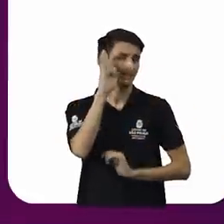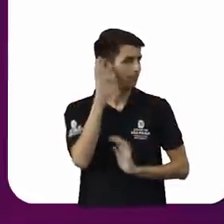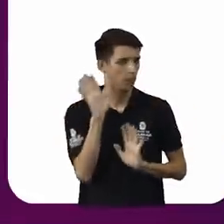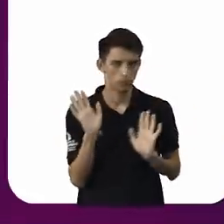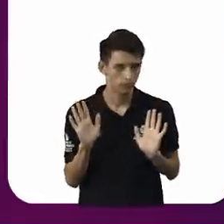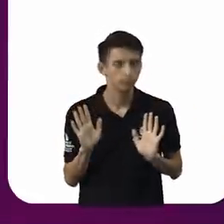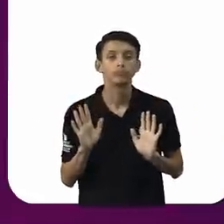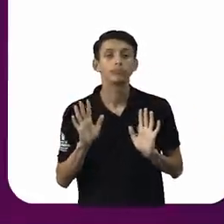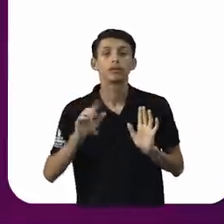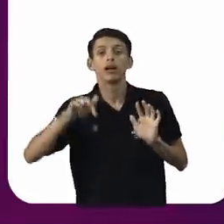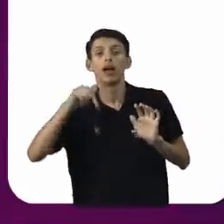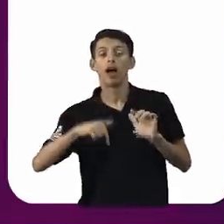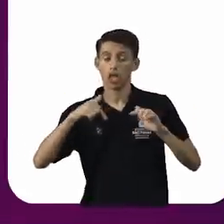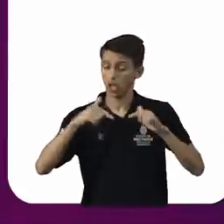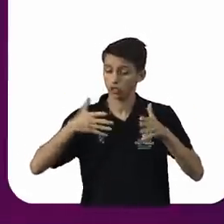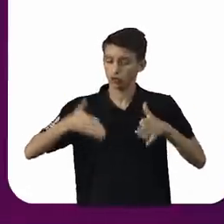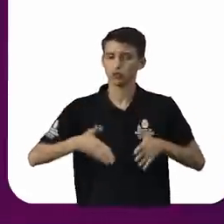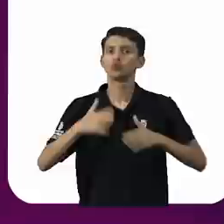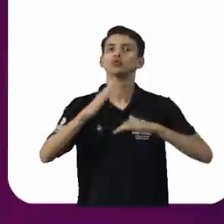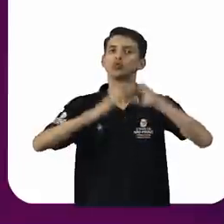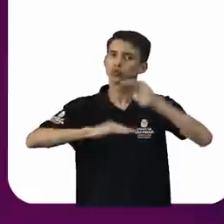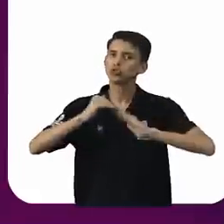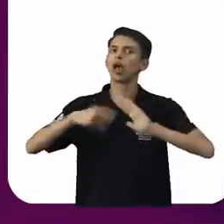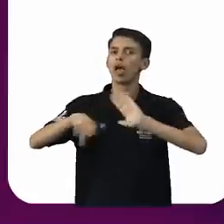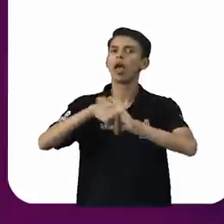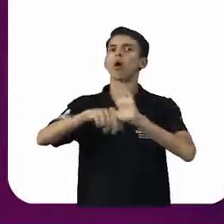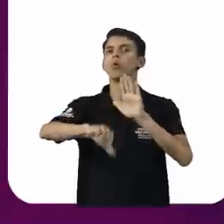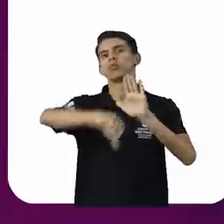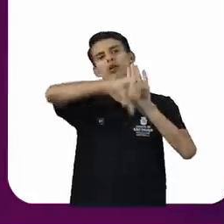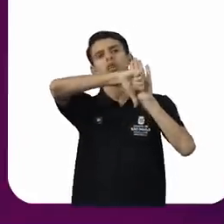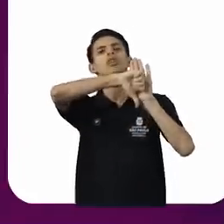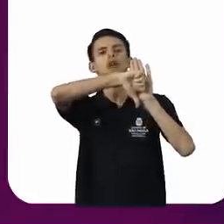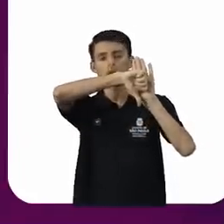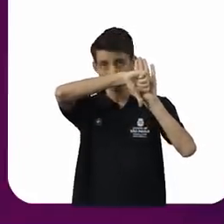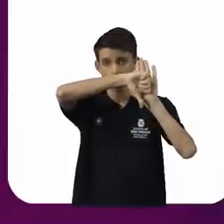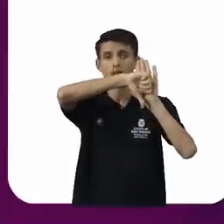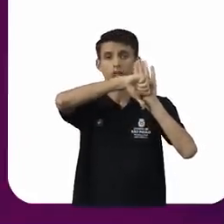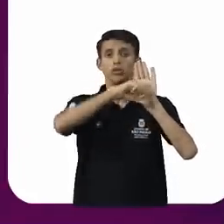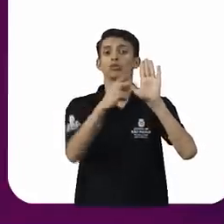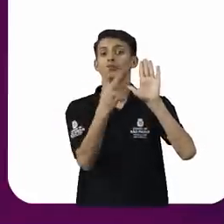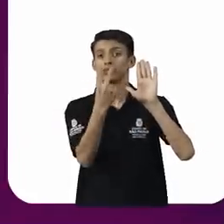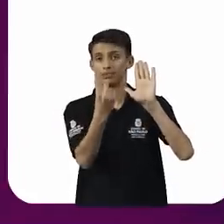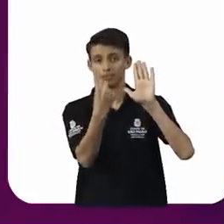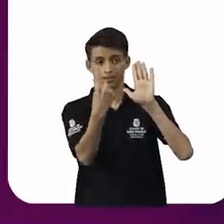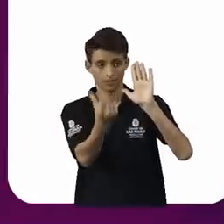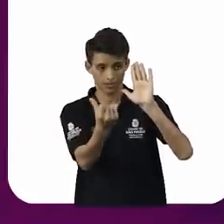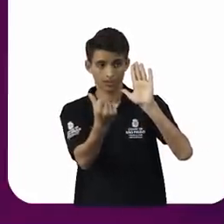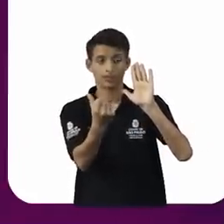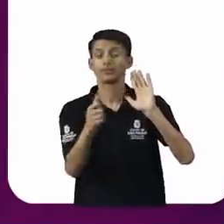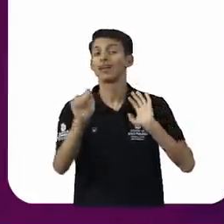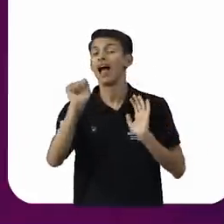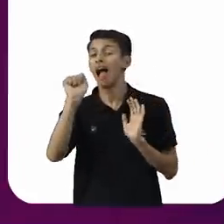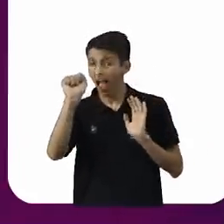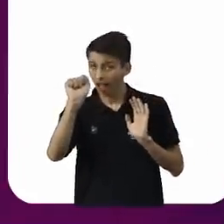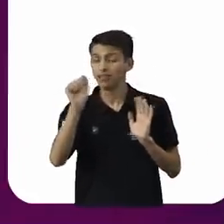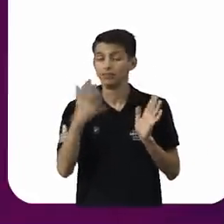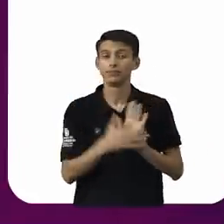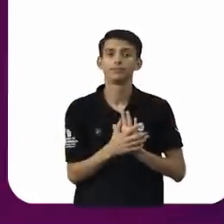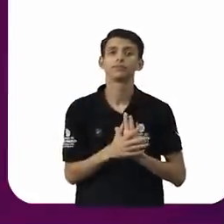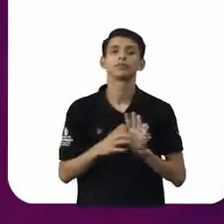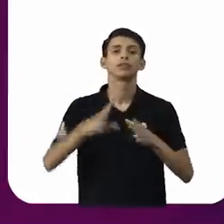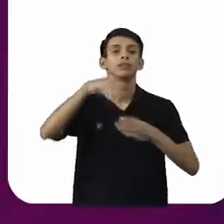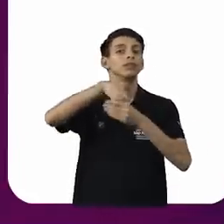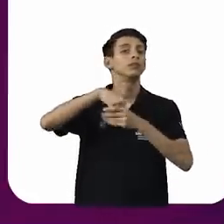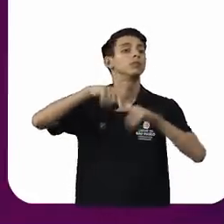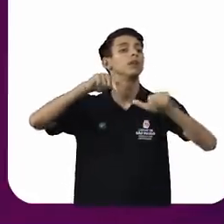ato, ele configura um crime, que é o crime previsto no tipo penal 216, letra A. Mas no ambiente de trabalho, nós